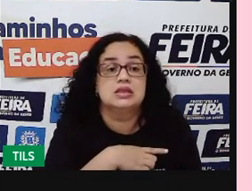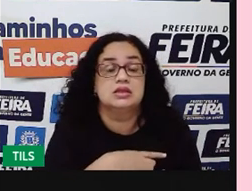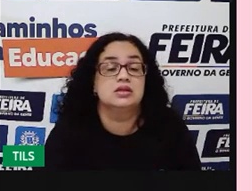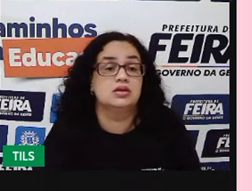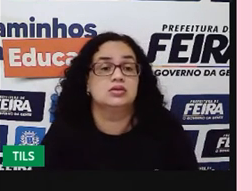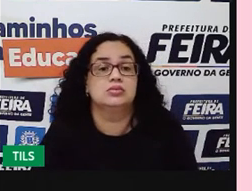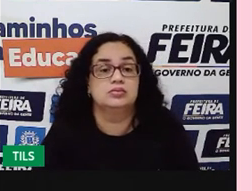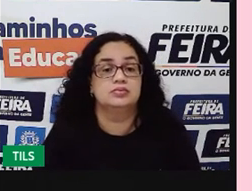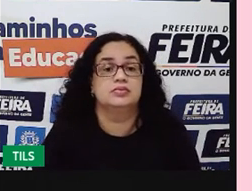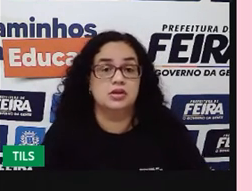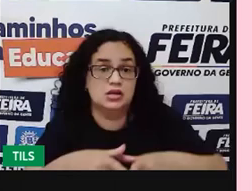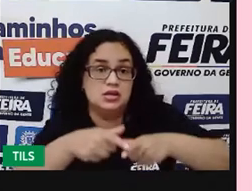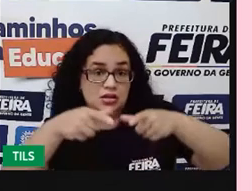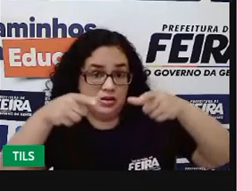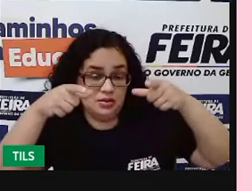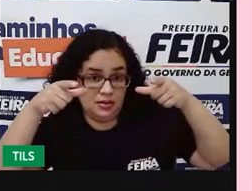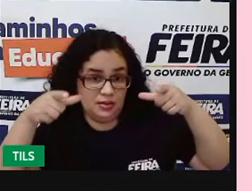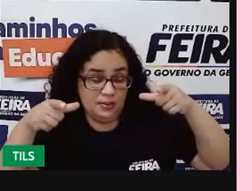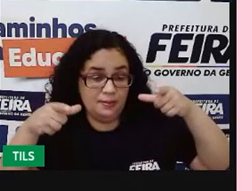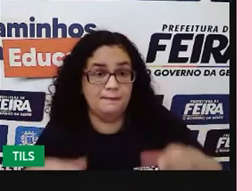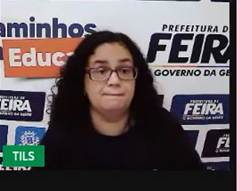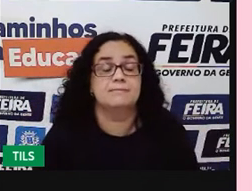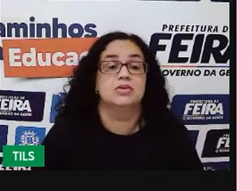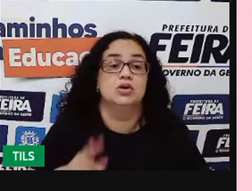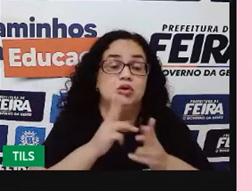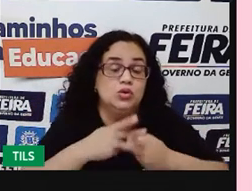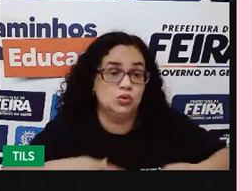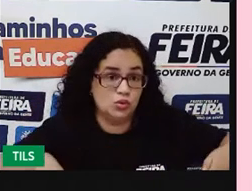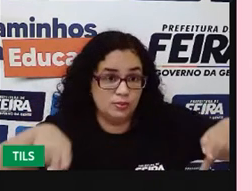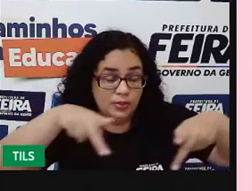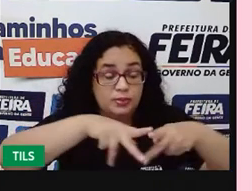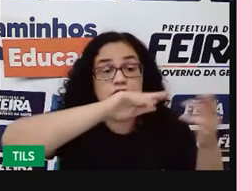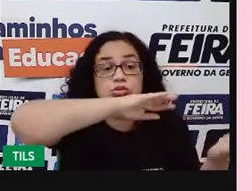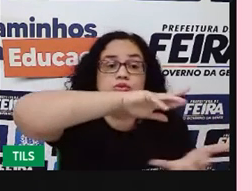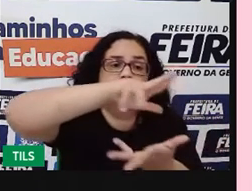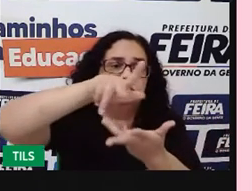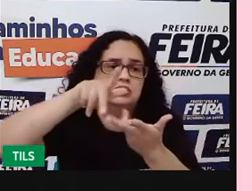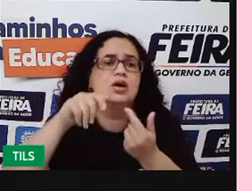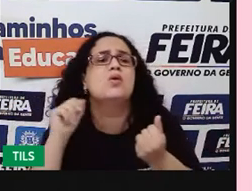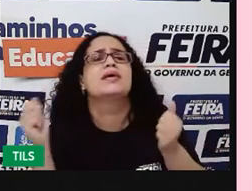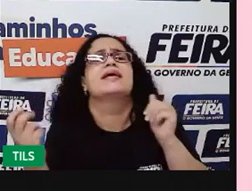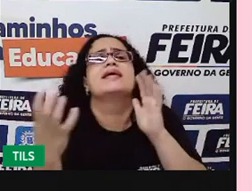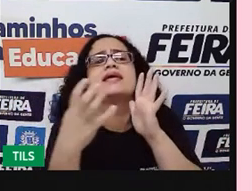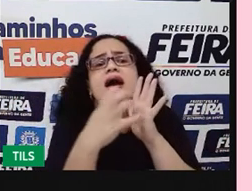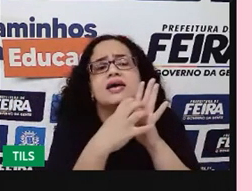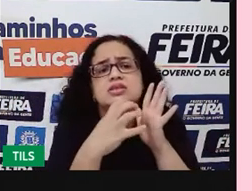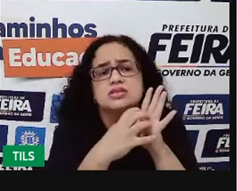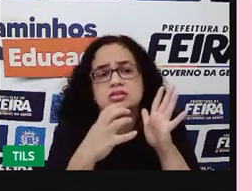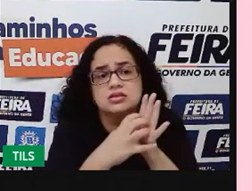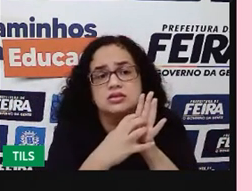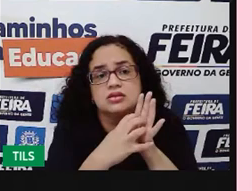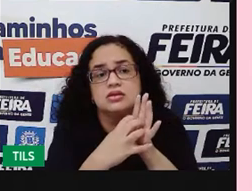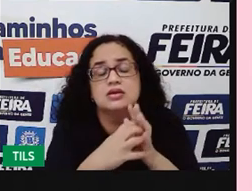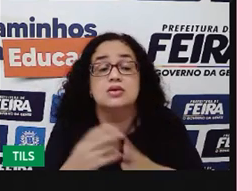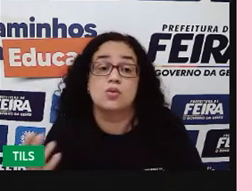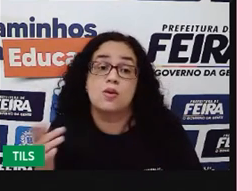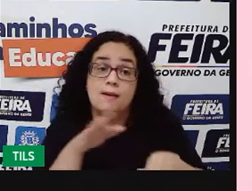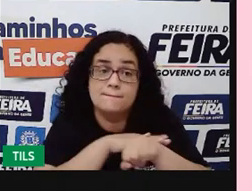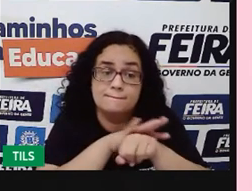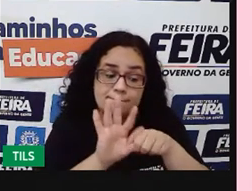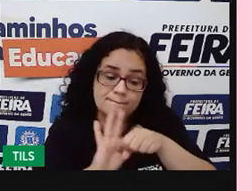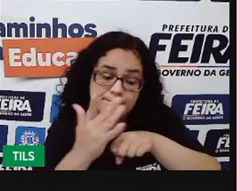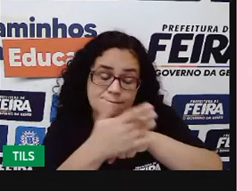uma grande parte, uma grande parcela da população mundial. Então, o é AIDS? Deve ser uma pandemia,